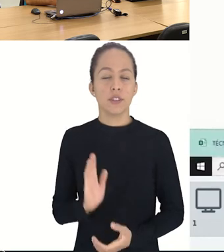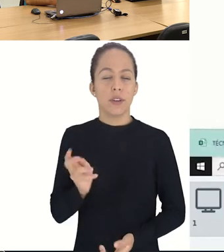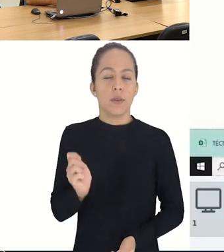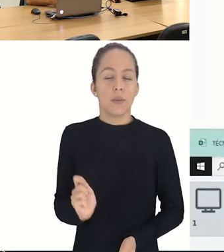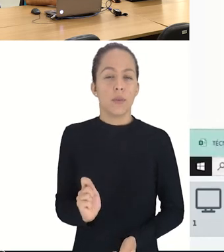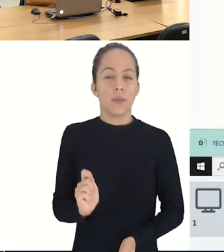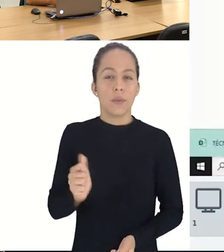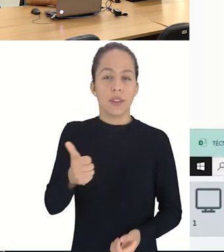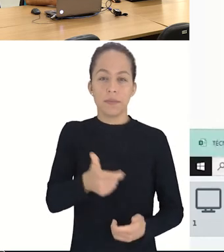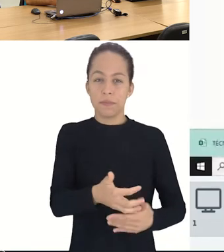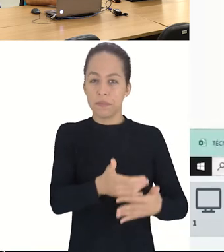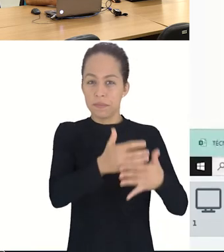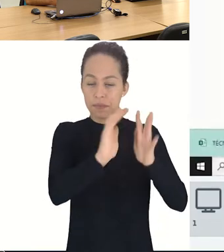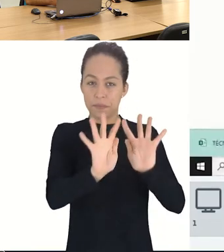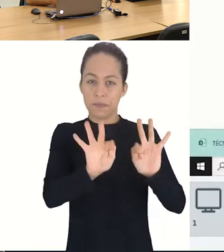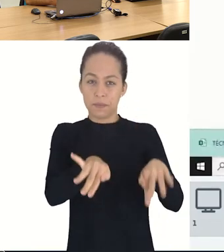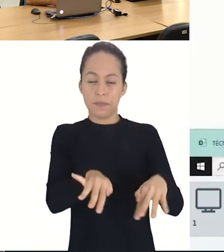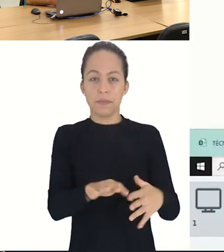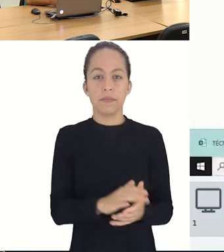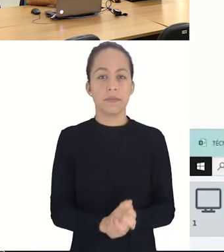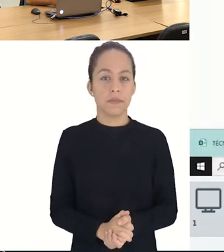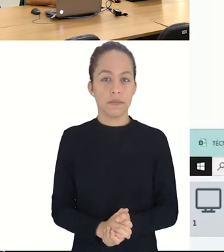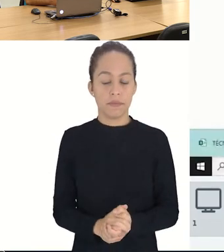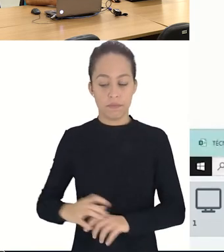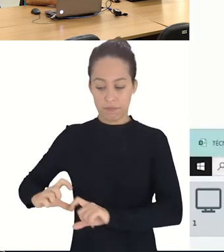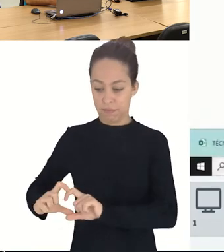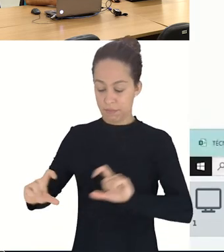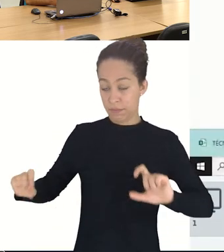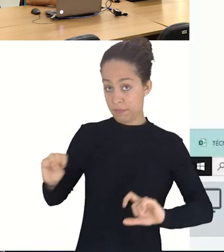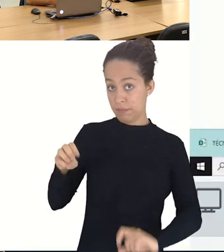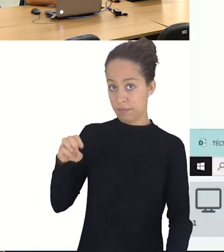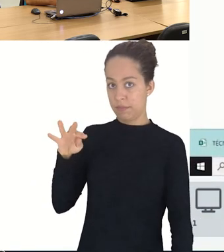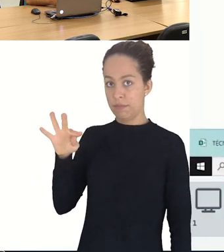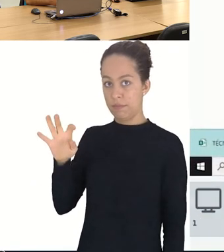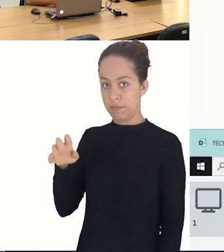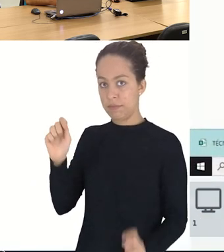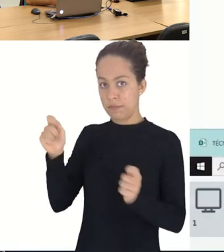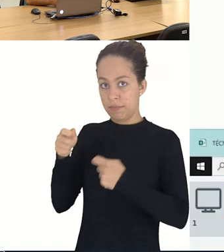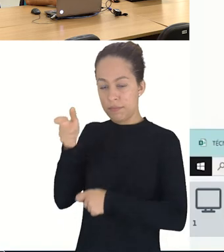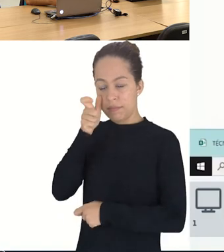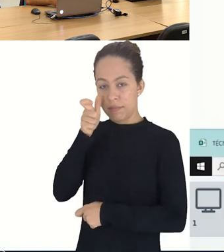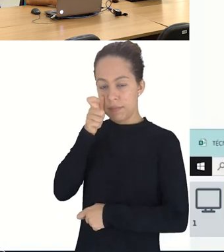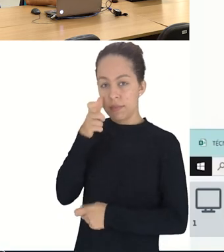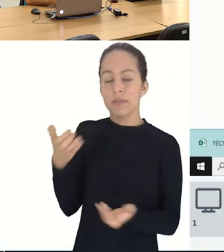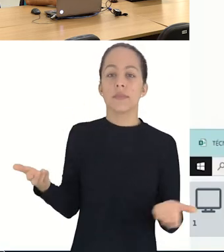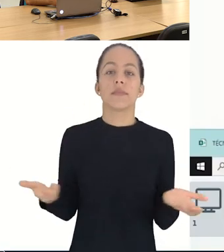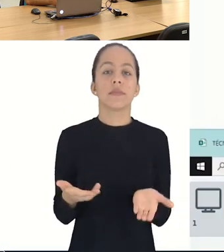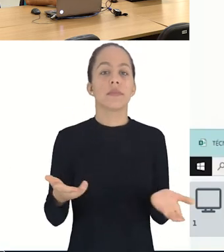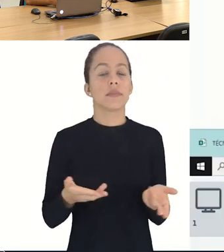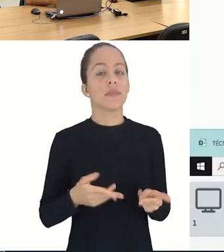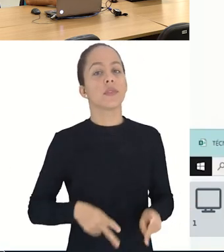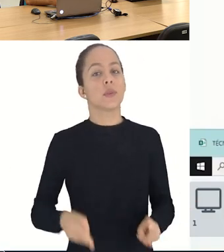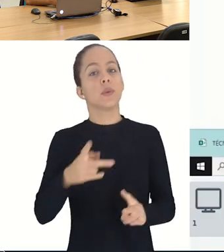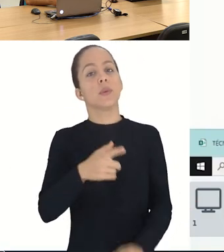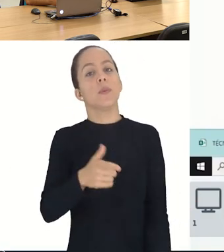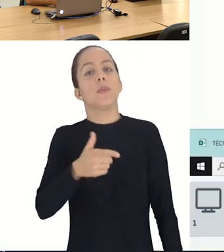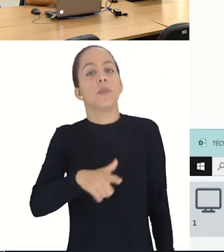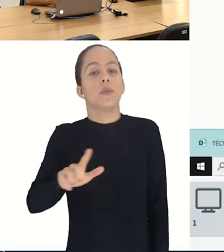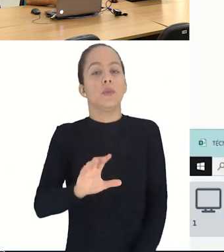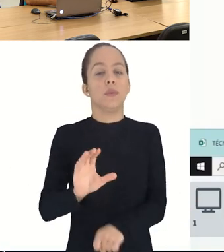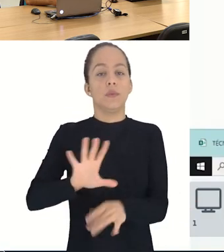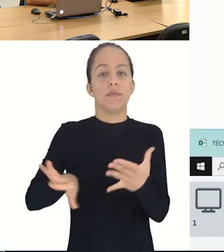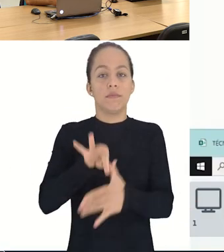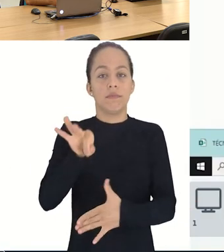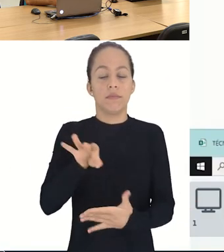Já estamos nos aproximando, chegando ao final da lista. A semente pode ser conferida. Vamos então seguir para o